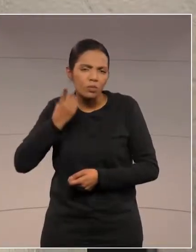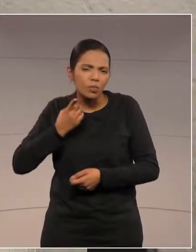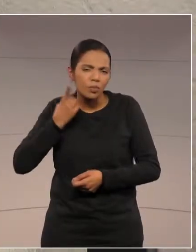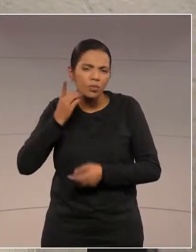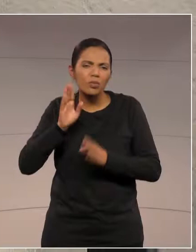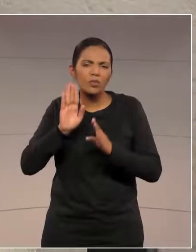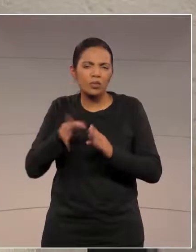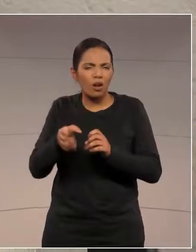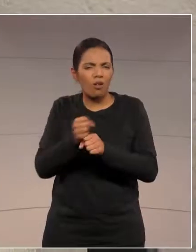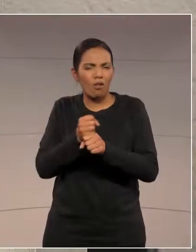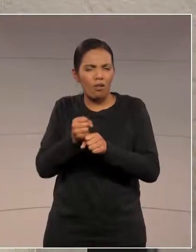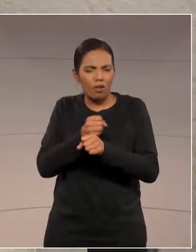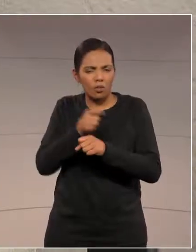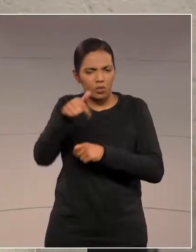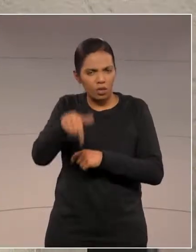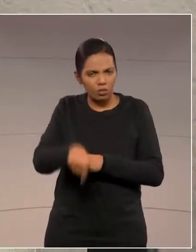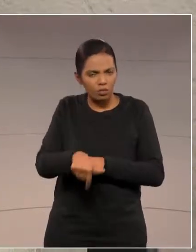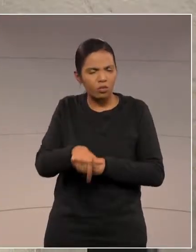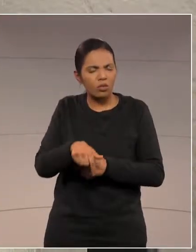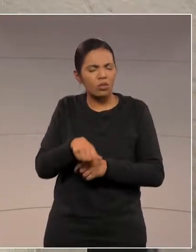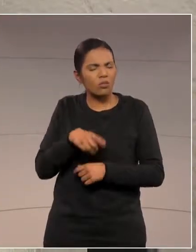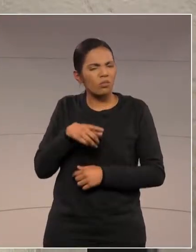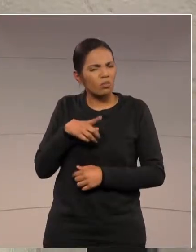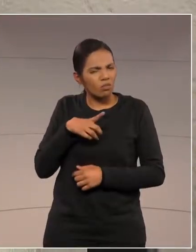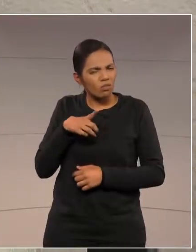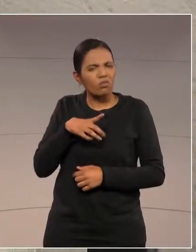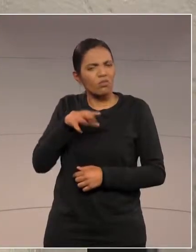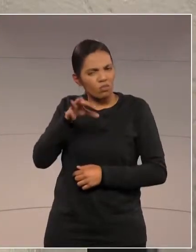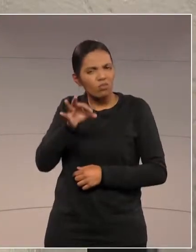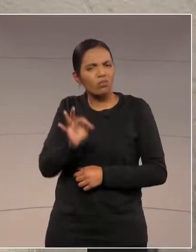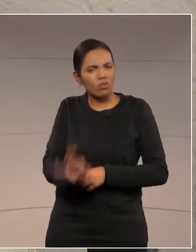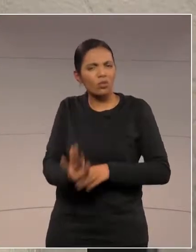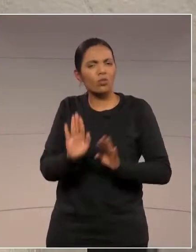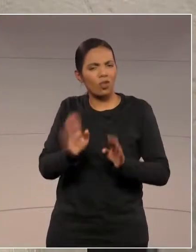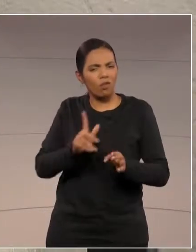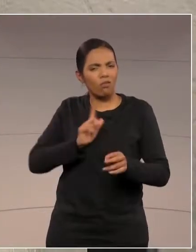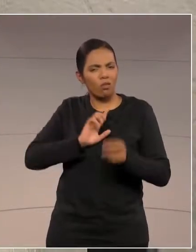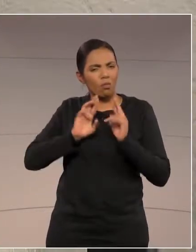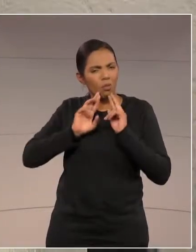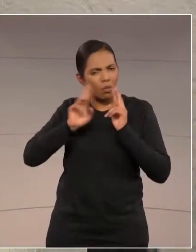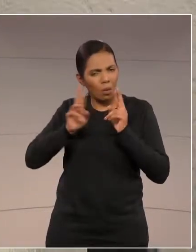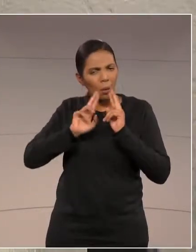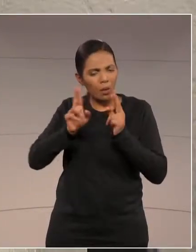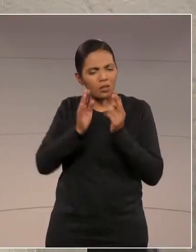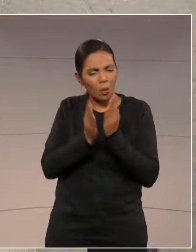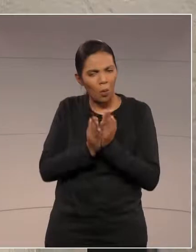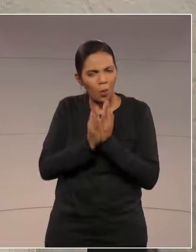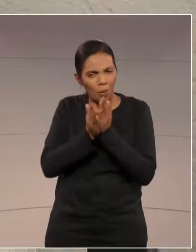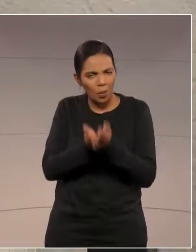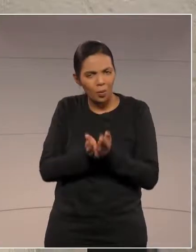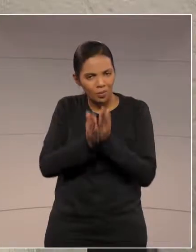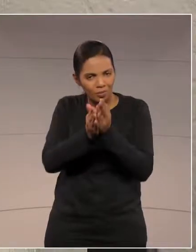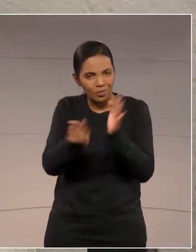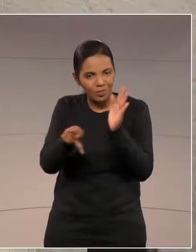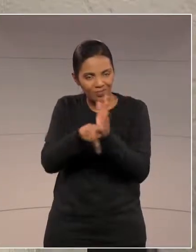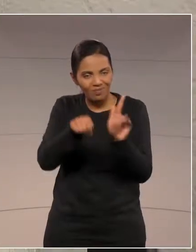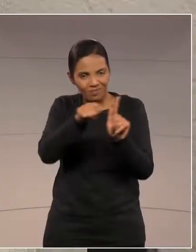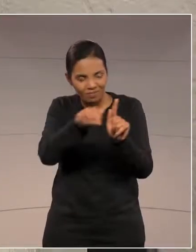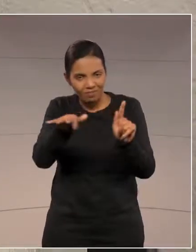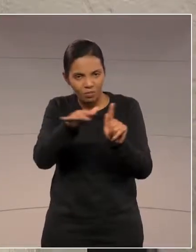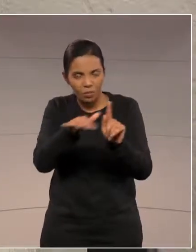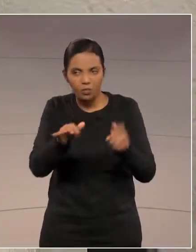a outros mandatos, com certeza já ouviram falar dessa balsa, senhor nobre presidente Traiano.